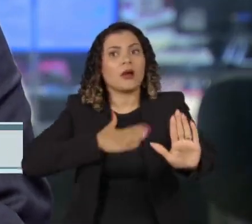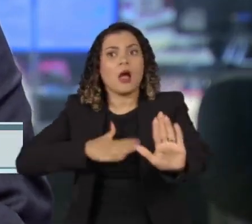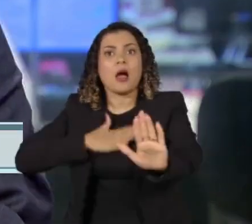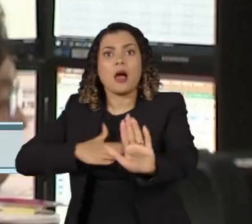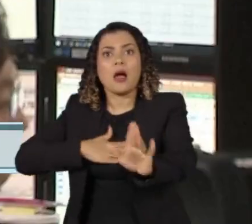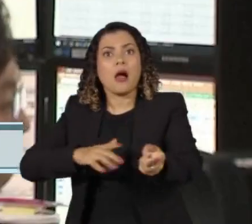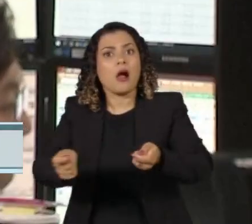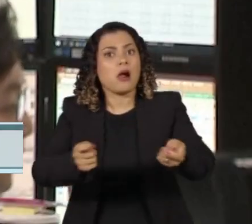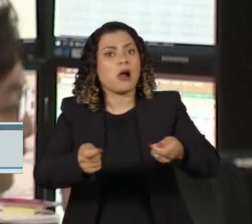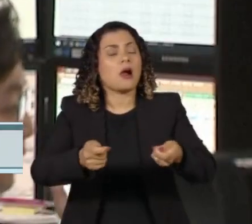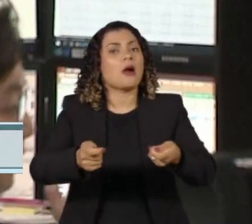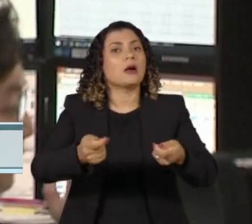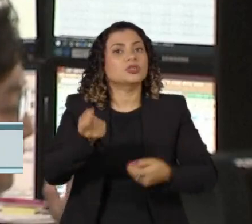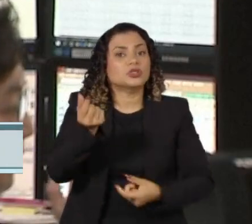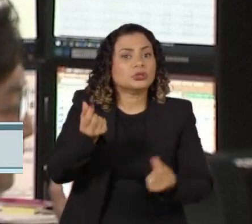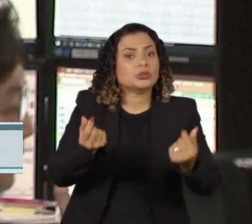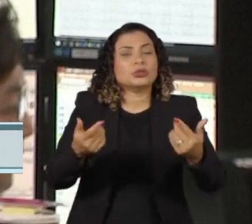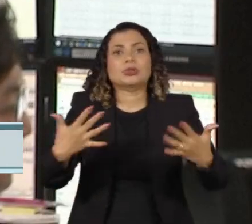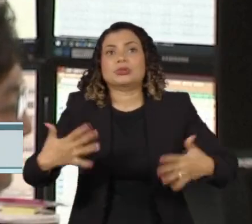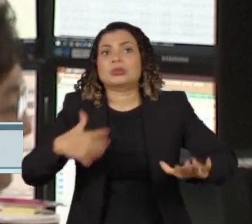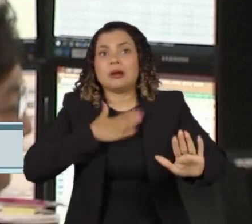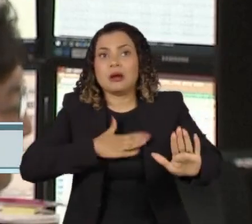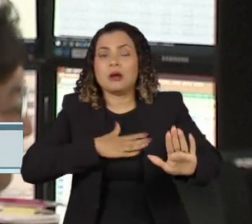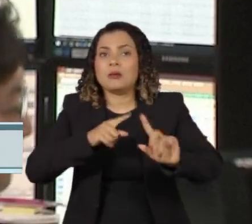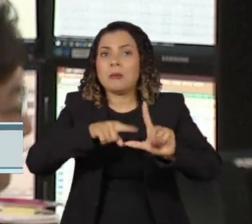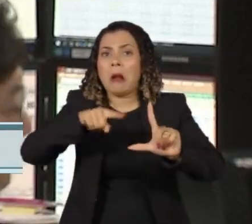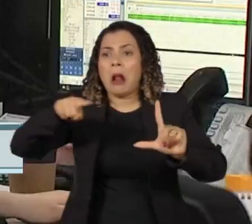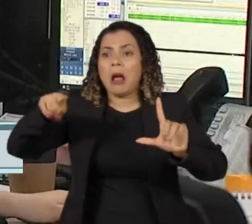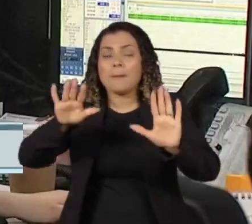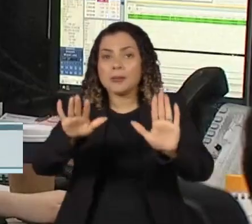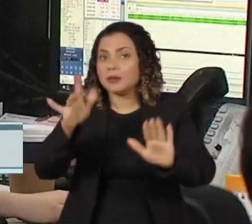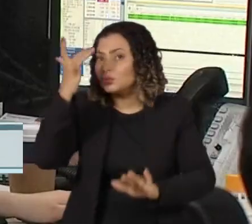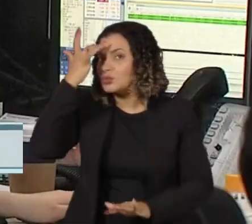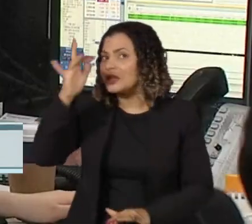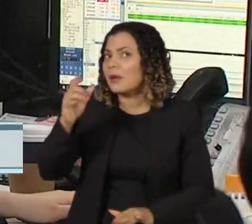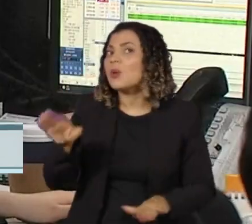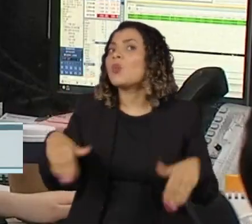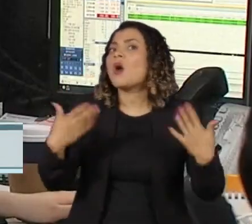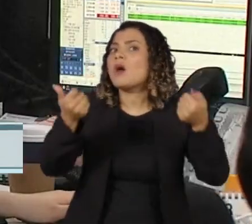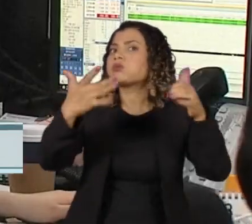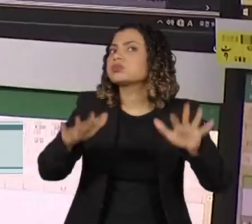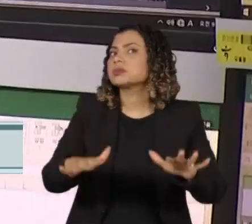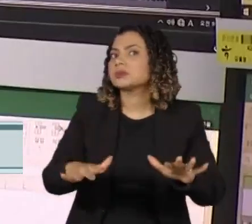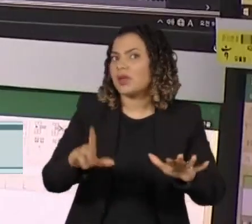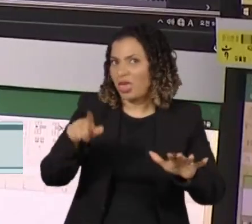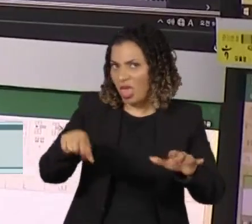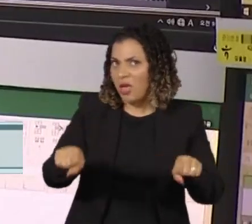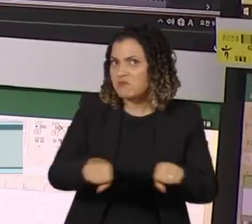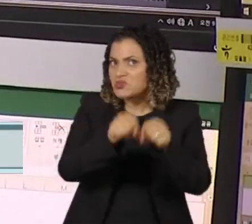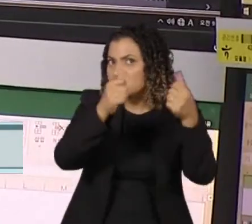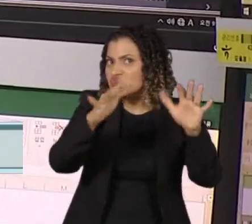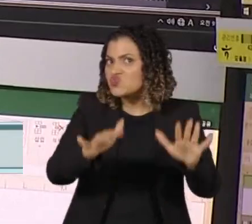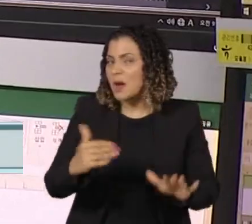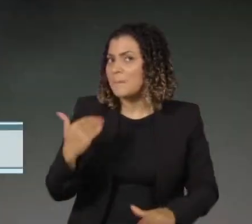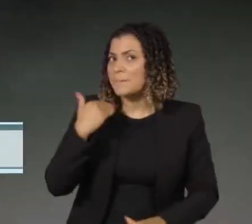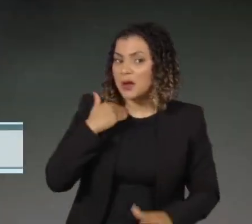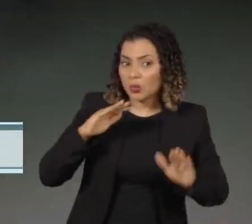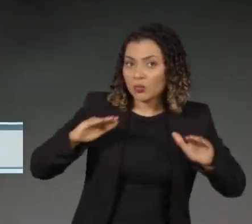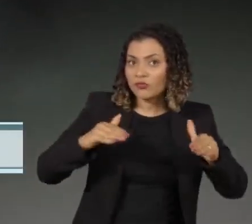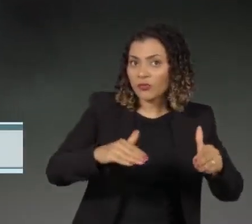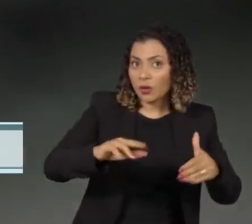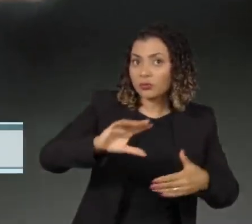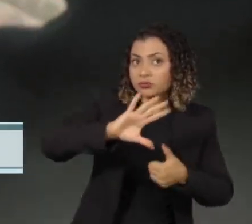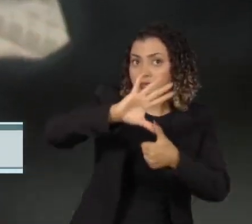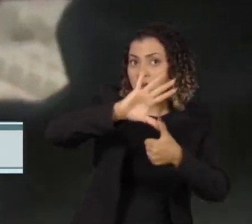financeiro. O que ninguém sabe ainda é o tamanho da crise. Se é uma falência bancária localizada ou se tem